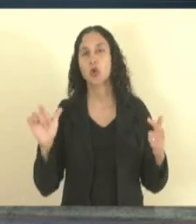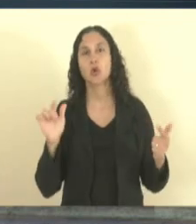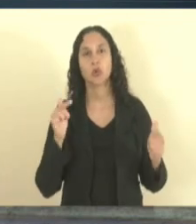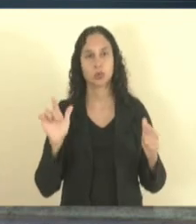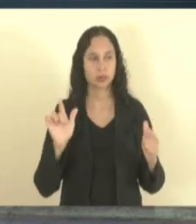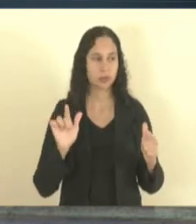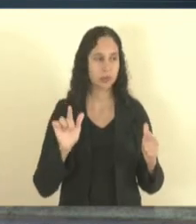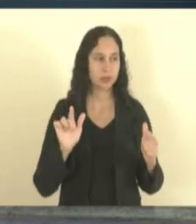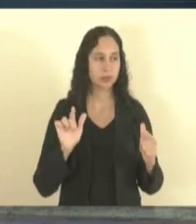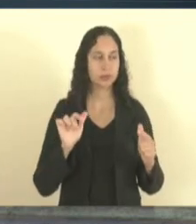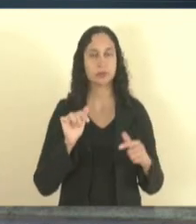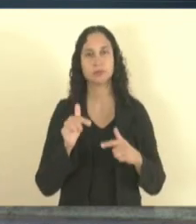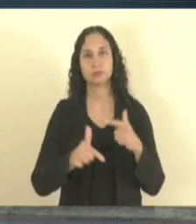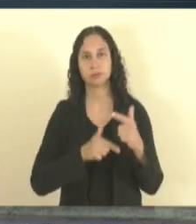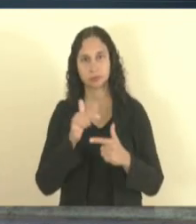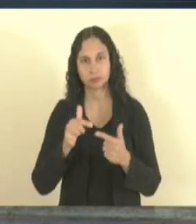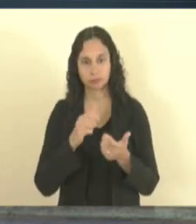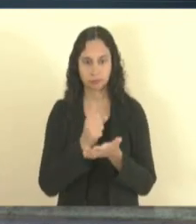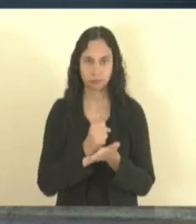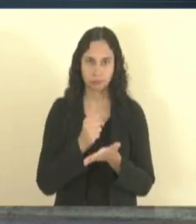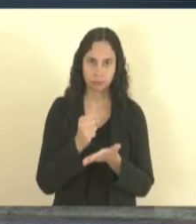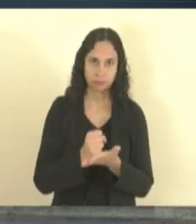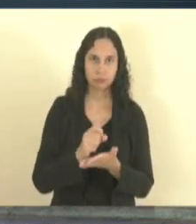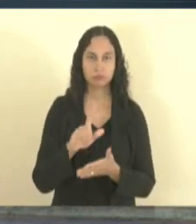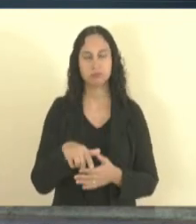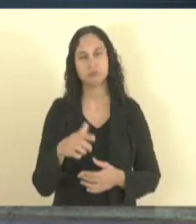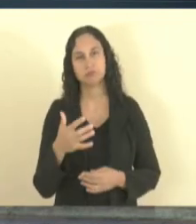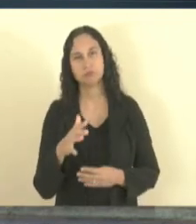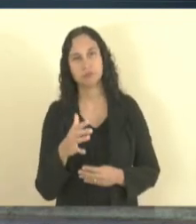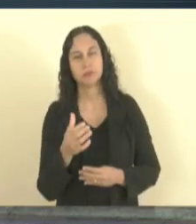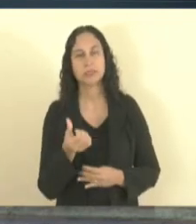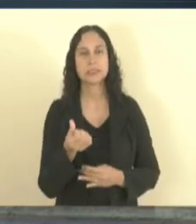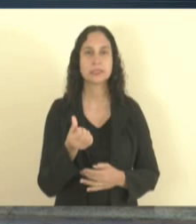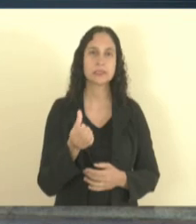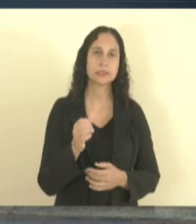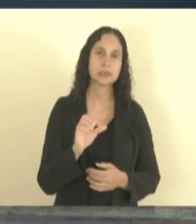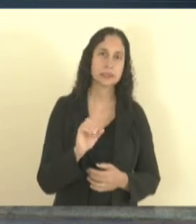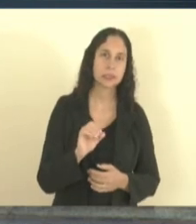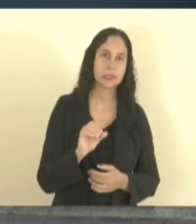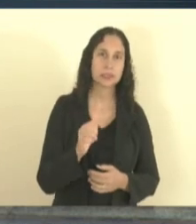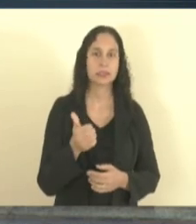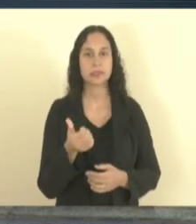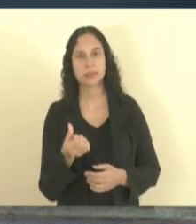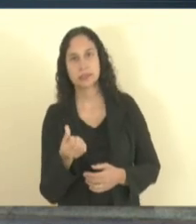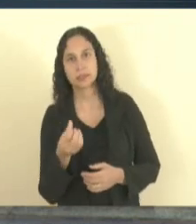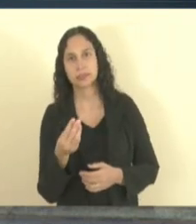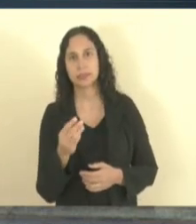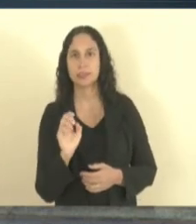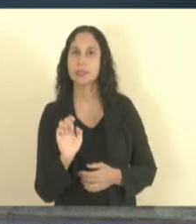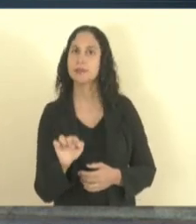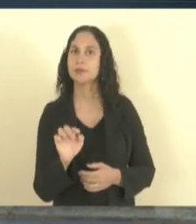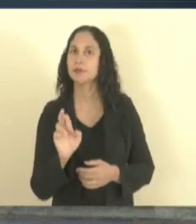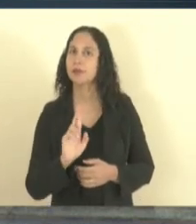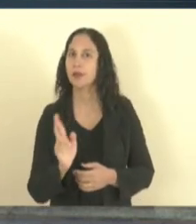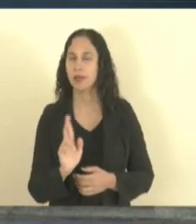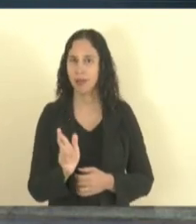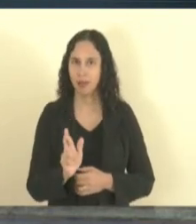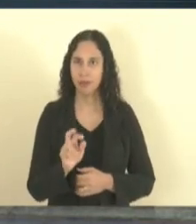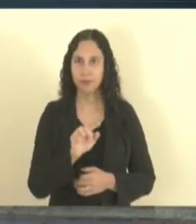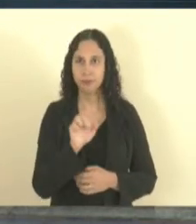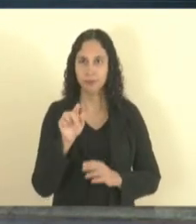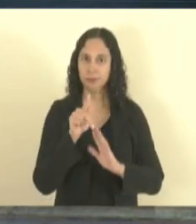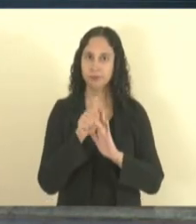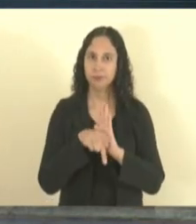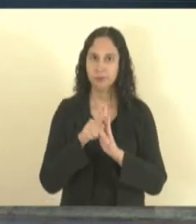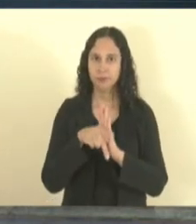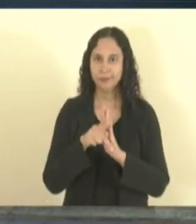em torno aí de o ticket médio nosso gira em torno de 60 a 63 mil reais esse também é